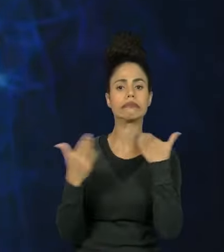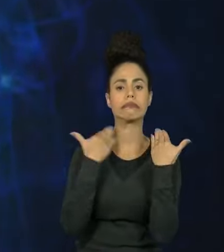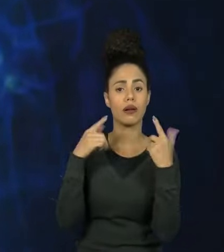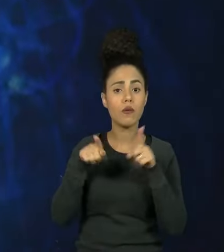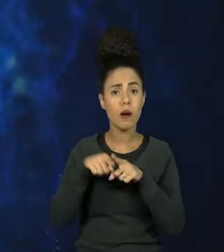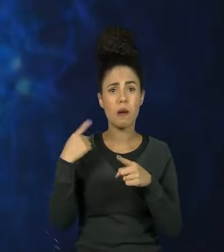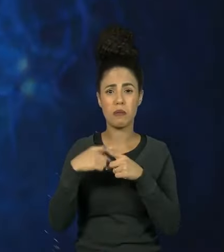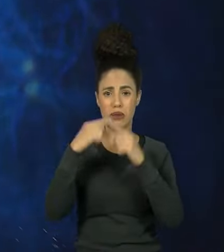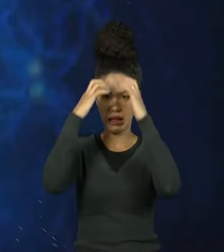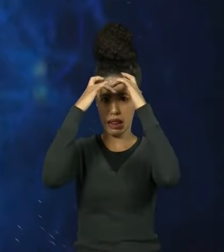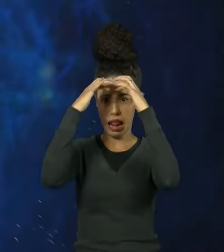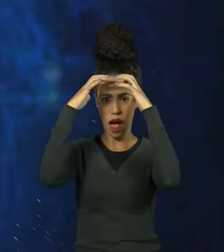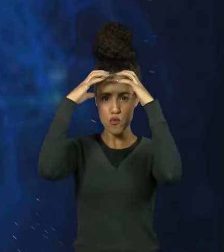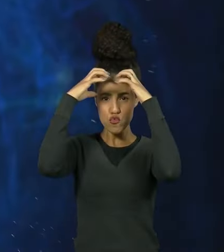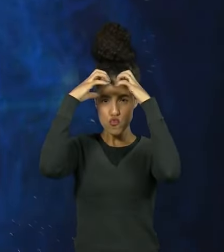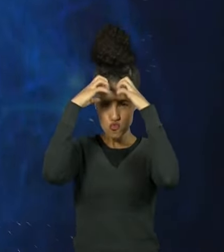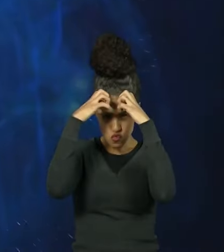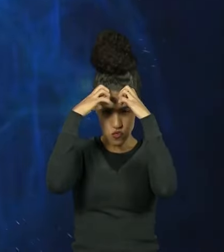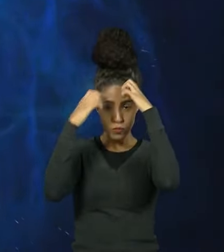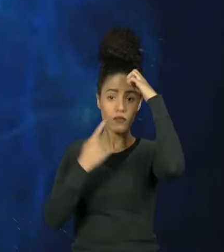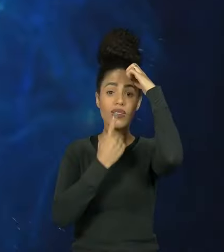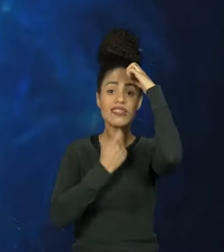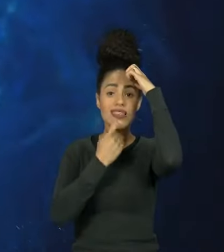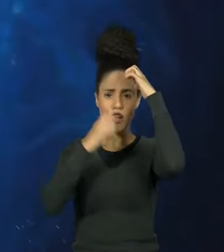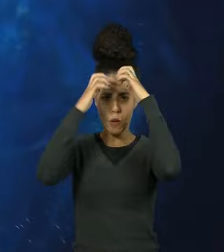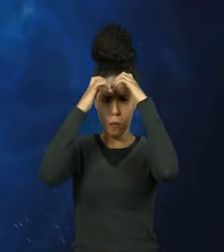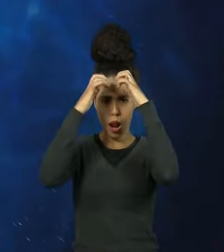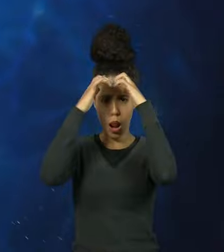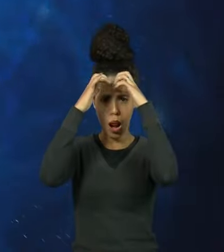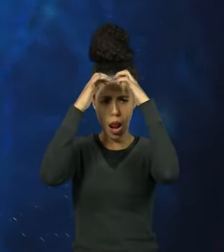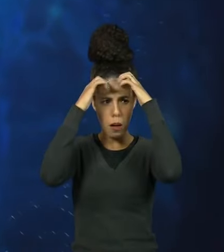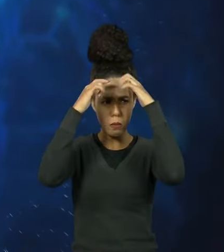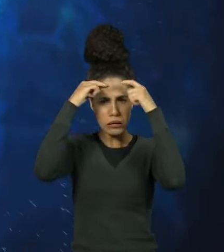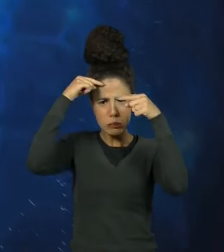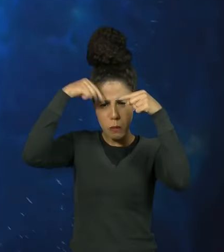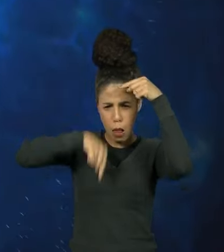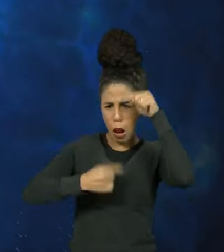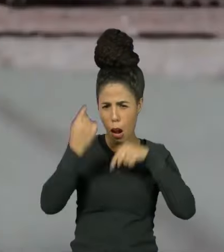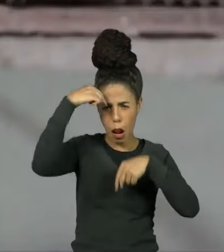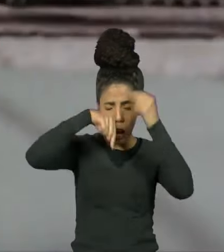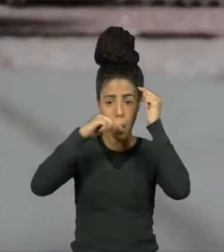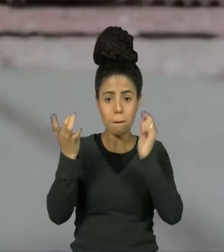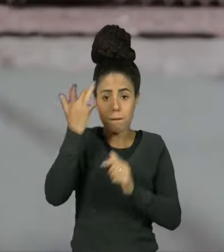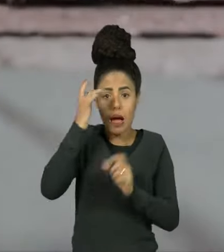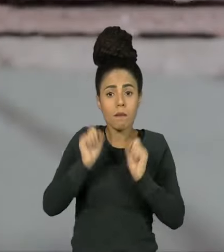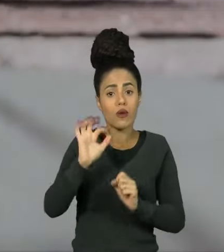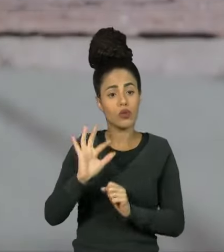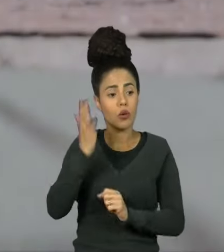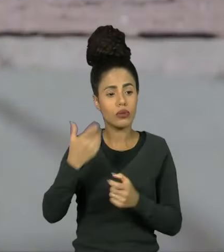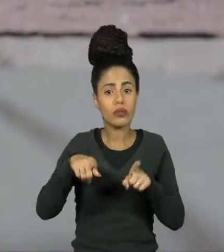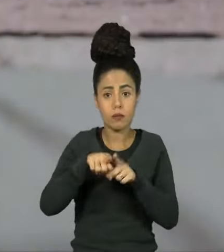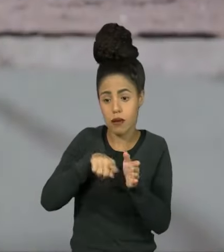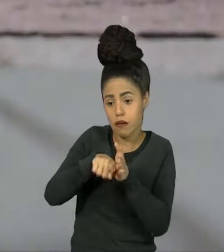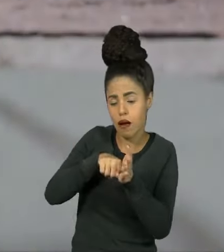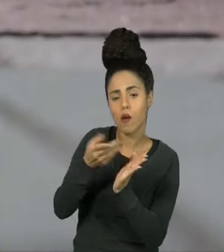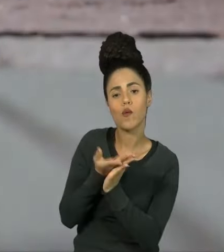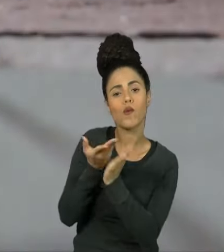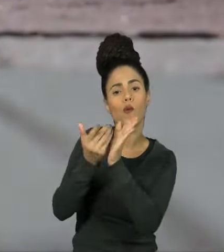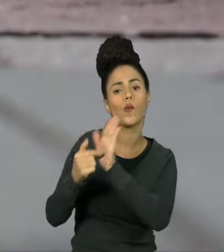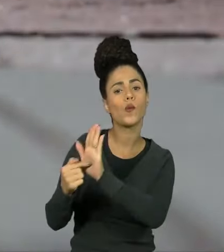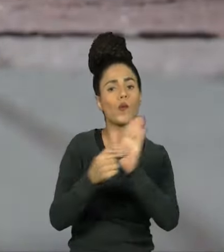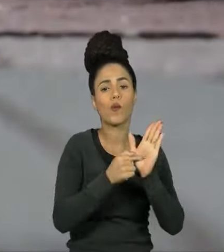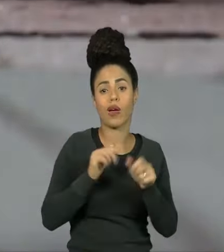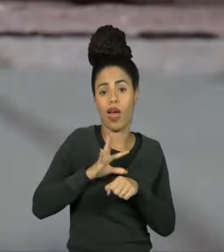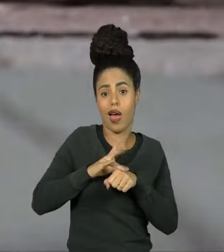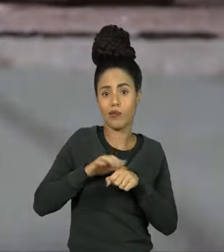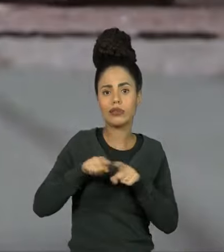A contração dos vasos sanguíneos pode levar a rompimentos deles no cérebro. O estudo destaca ainda que as doenças